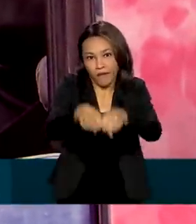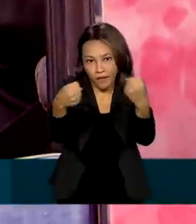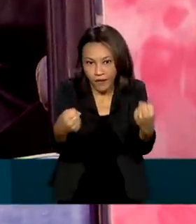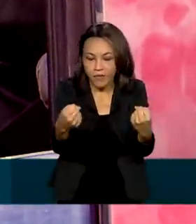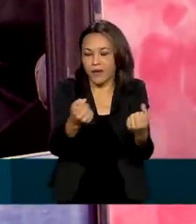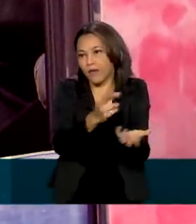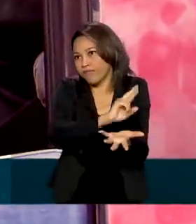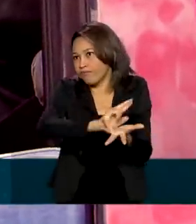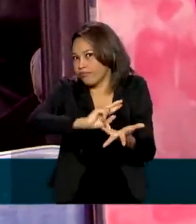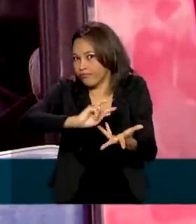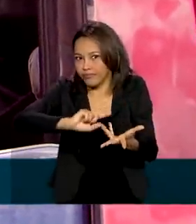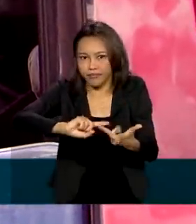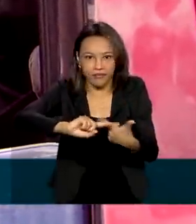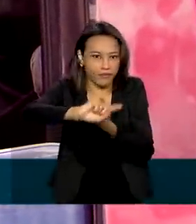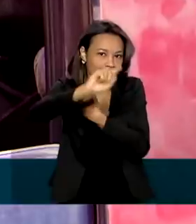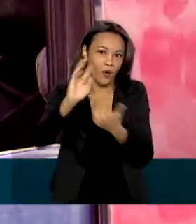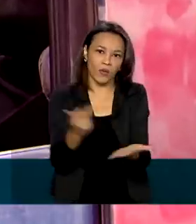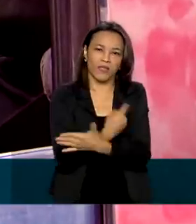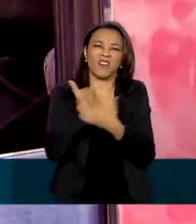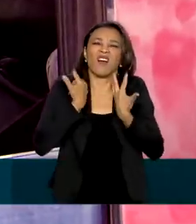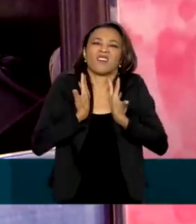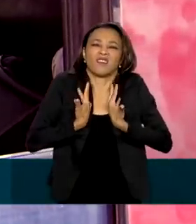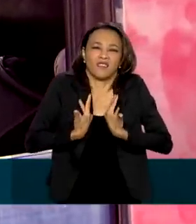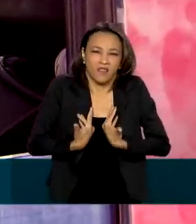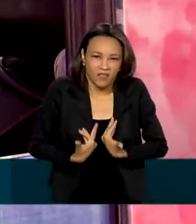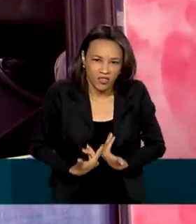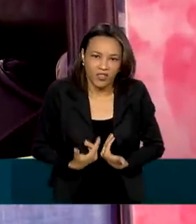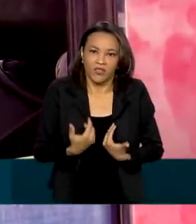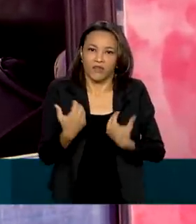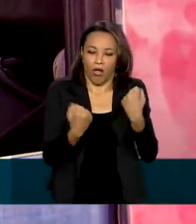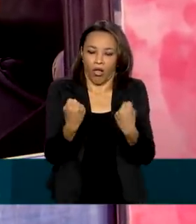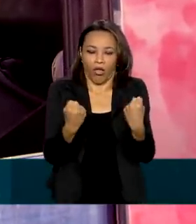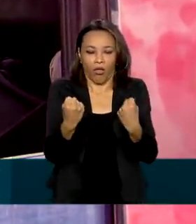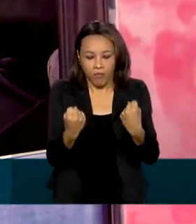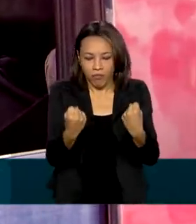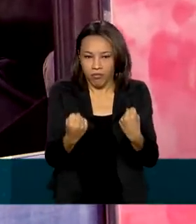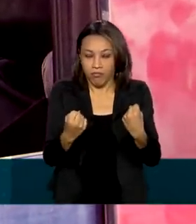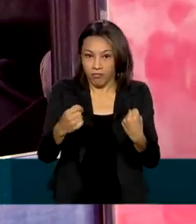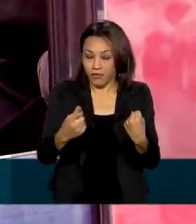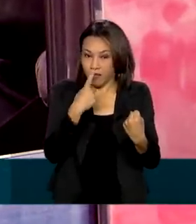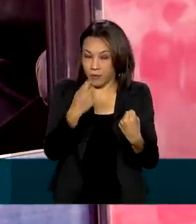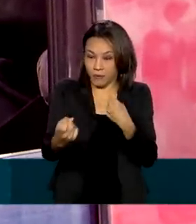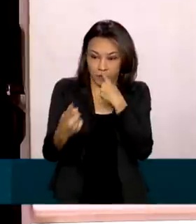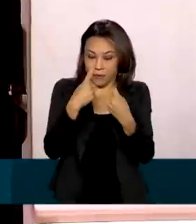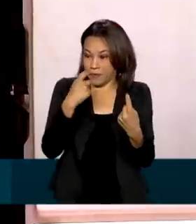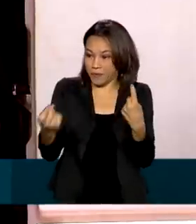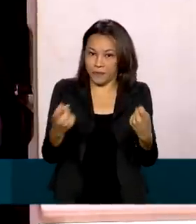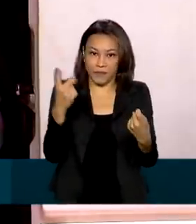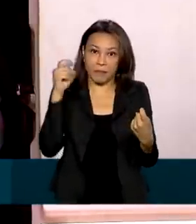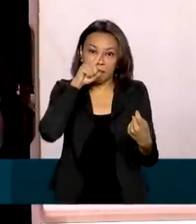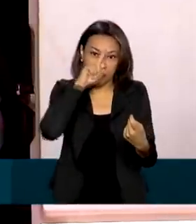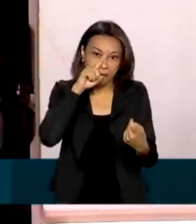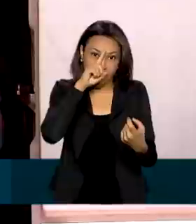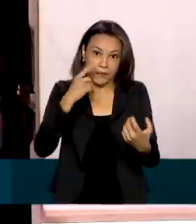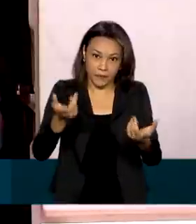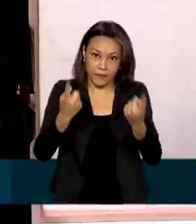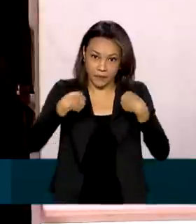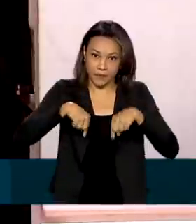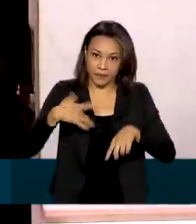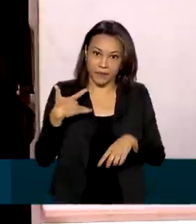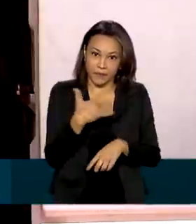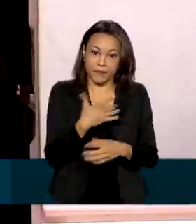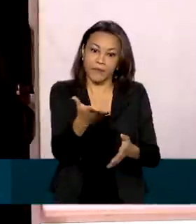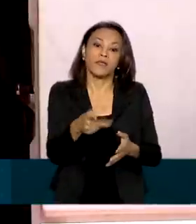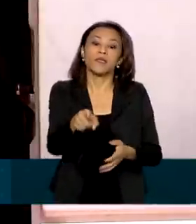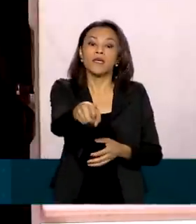muita coisa, né? Para a gente, muito cansativo, né? Então é complicado. Poeira, né? Que é perigoso também. Quando muito, o seu Jair chega a